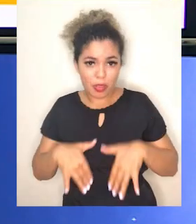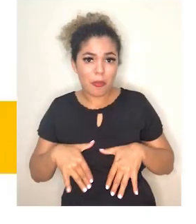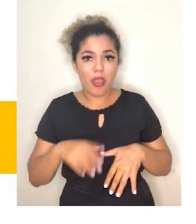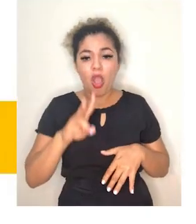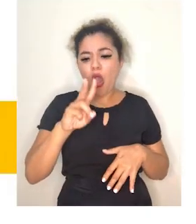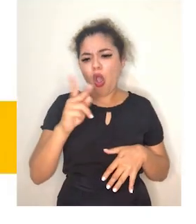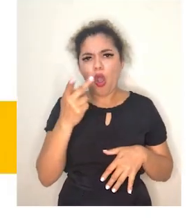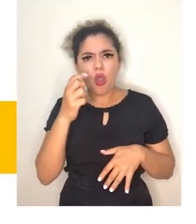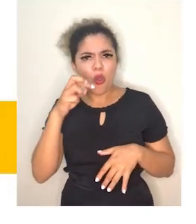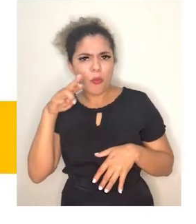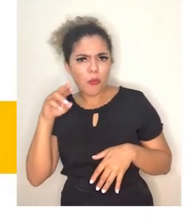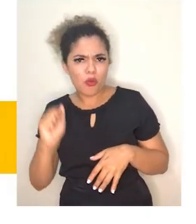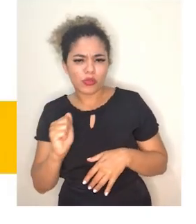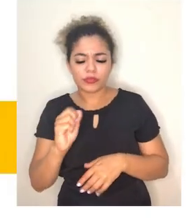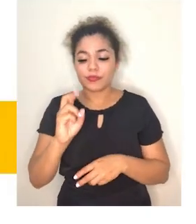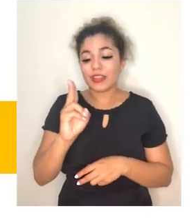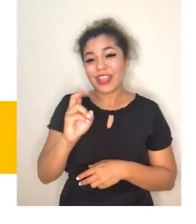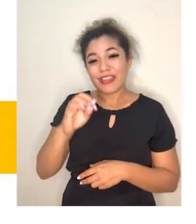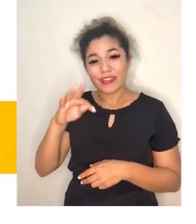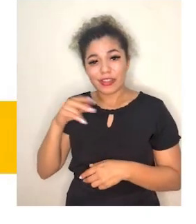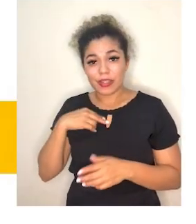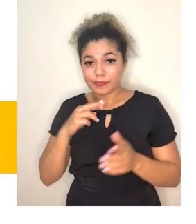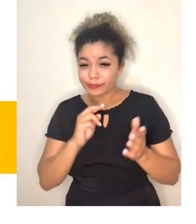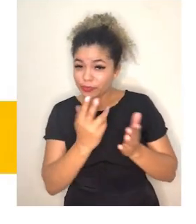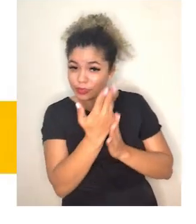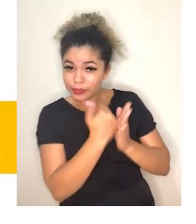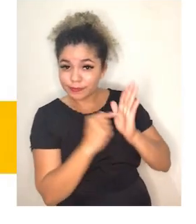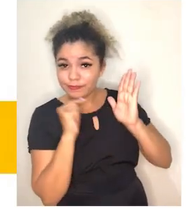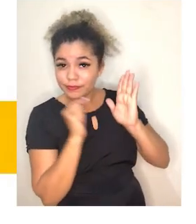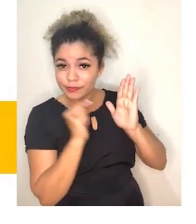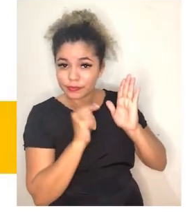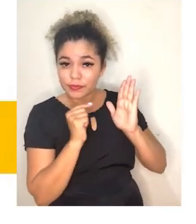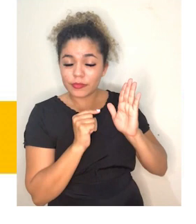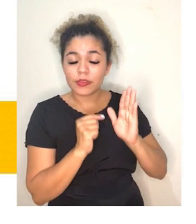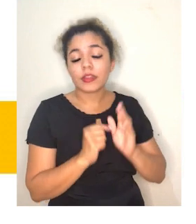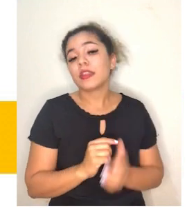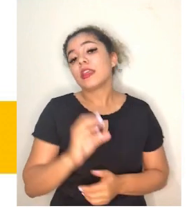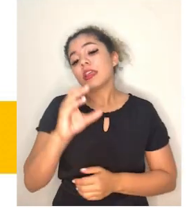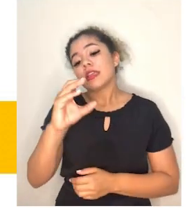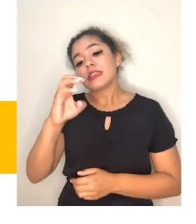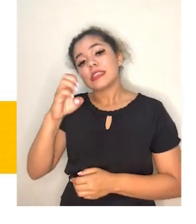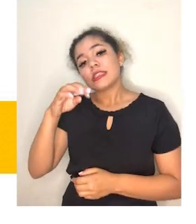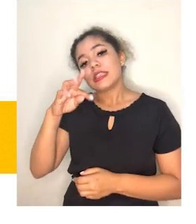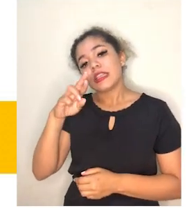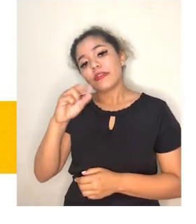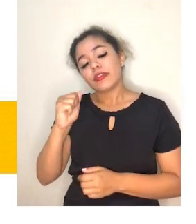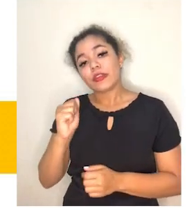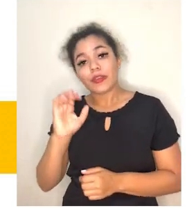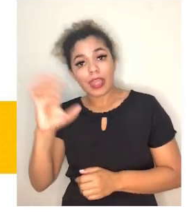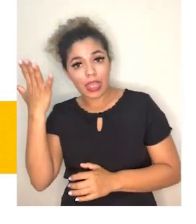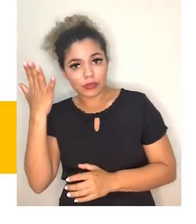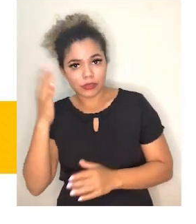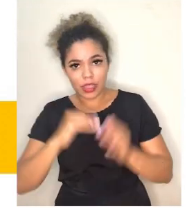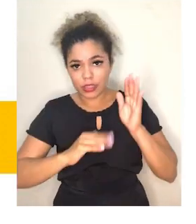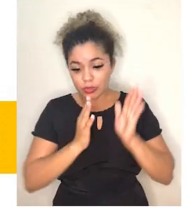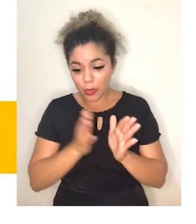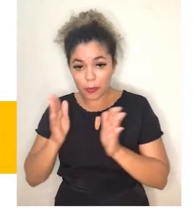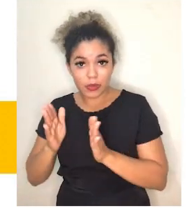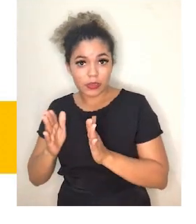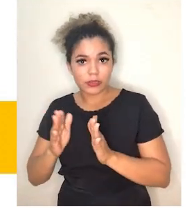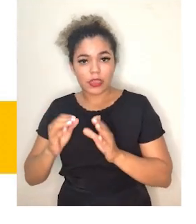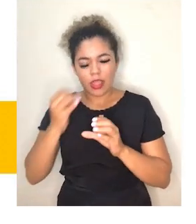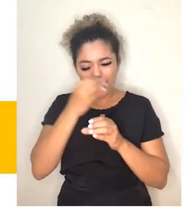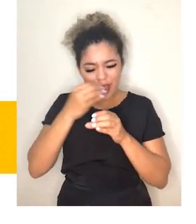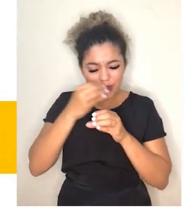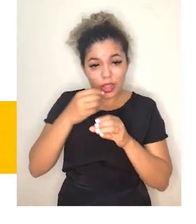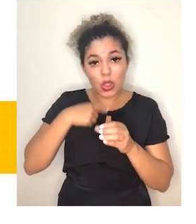vitaminas. Aqui nós temos a representação da centrifugação que acontece em um laboratório. Nos laboratórios, o sangue,